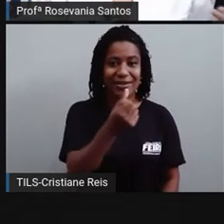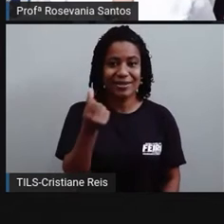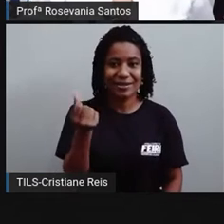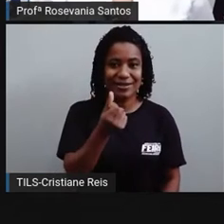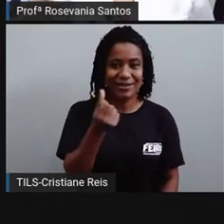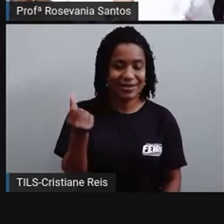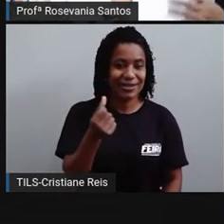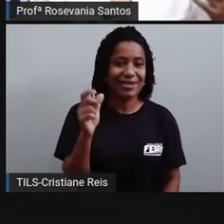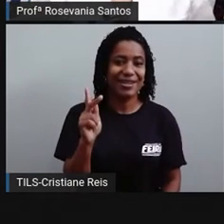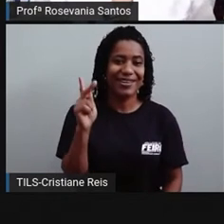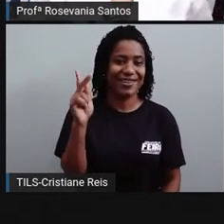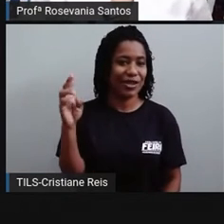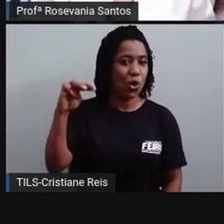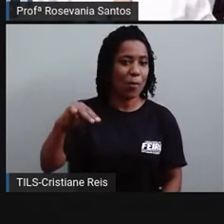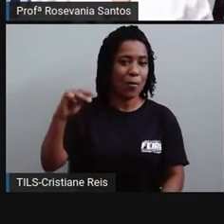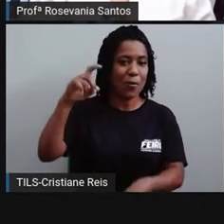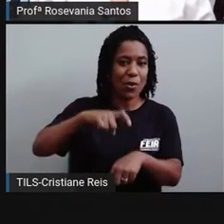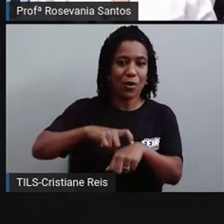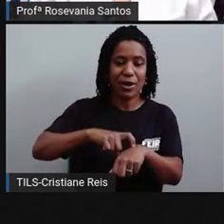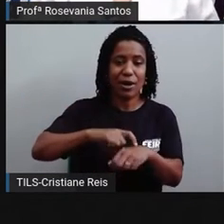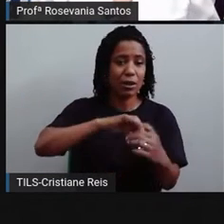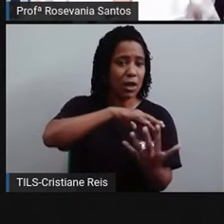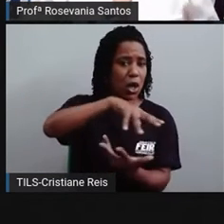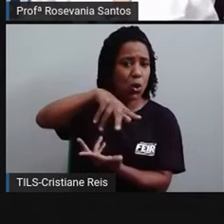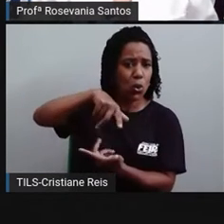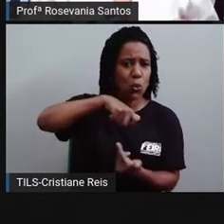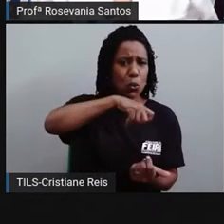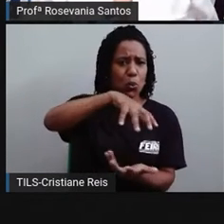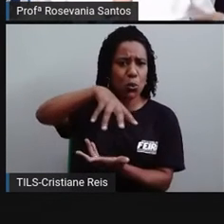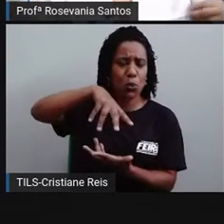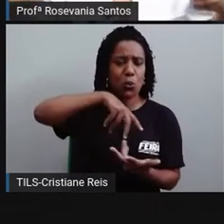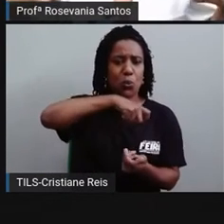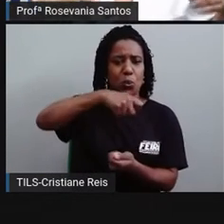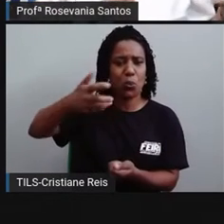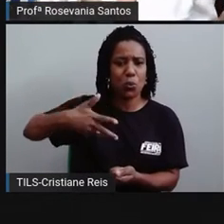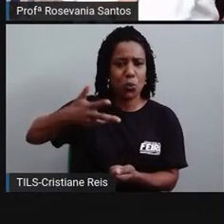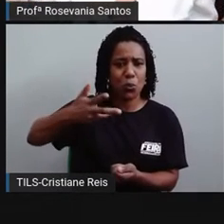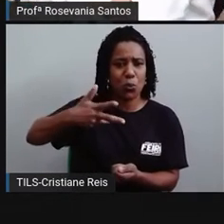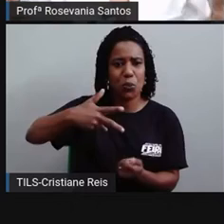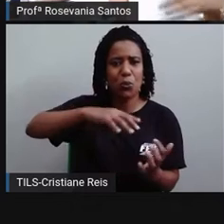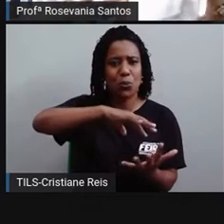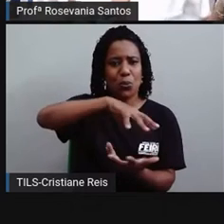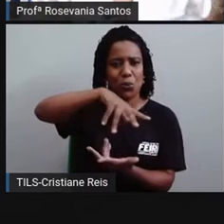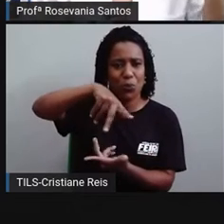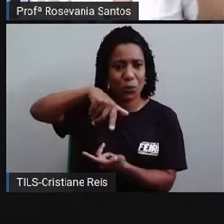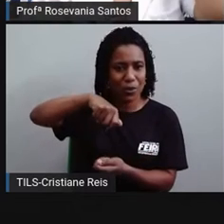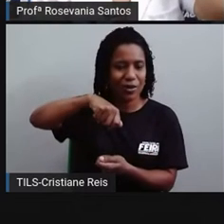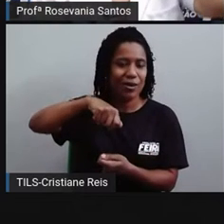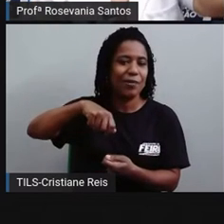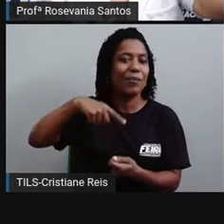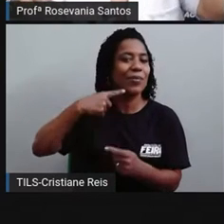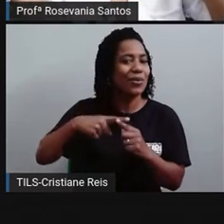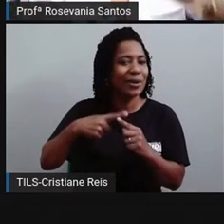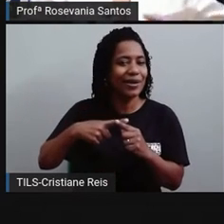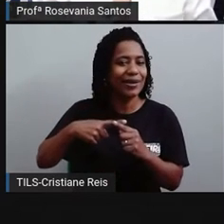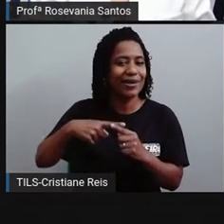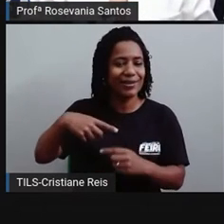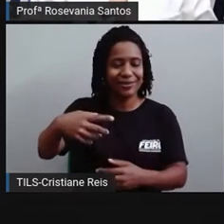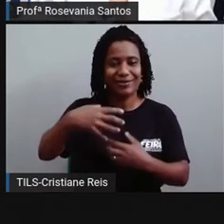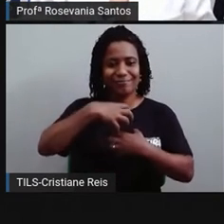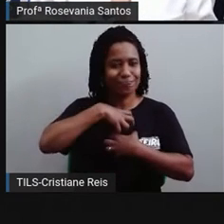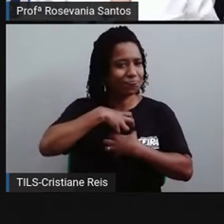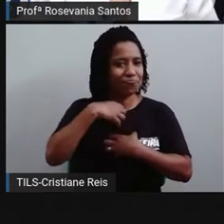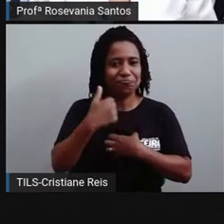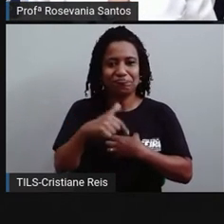E é por isso que a gente não percebe tanto é essa velocidade aí. Porque a gente está indo junto com a Terra. Lembra a ideia do carro que eu falei? A gente está